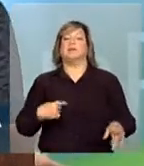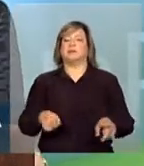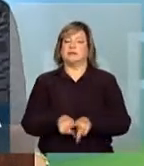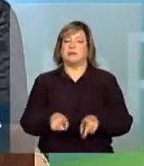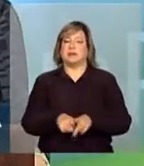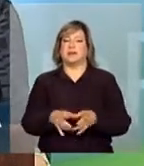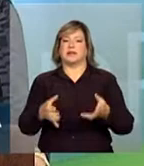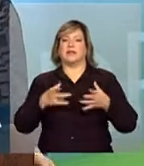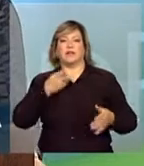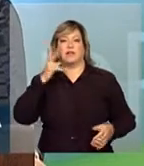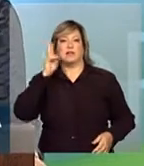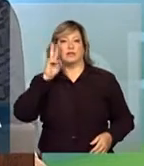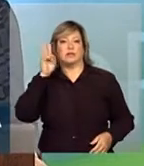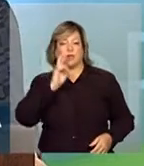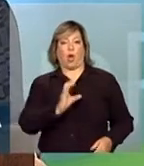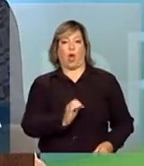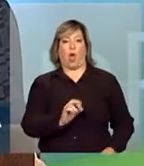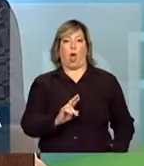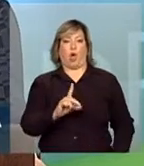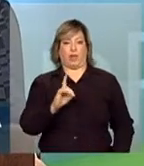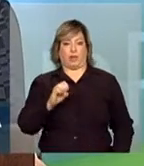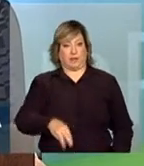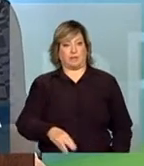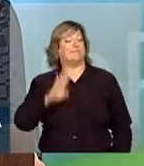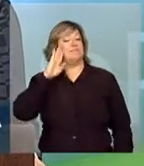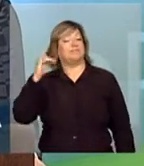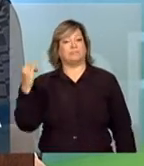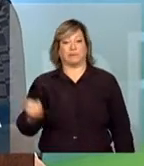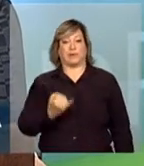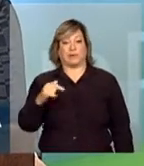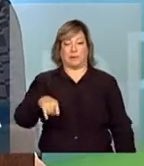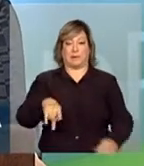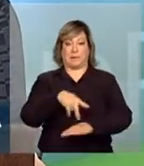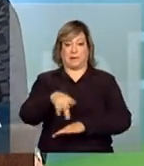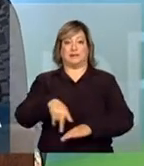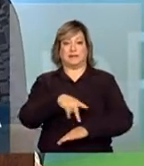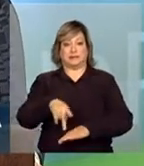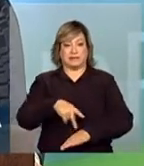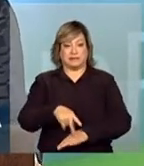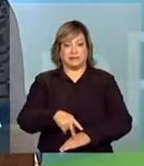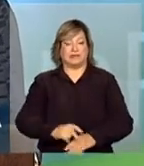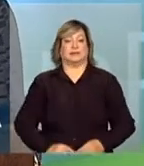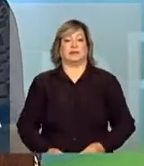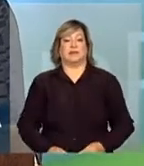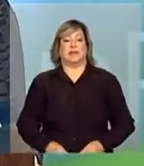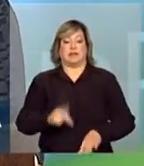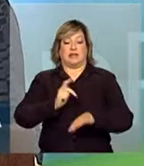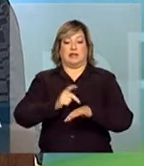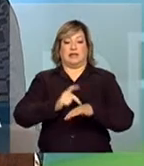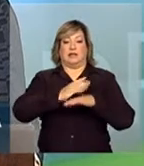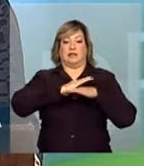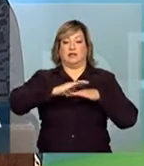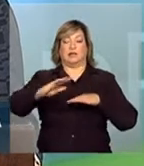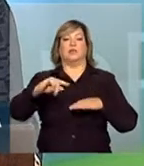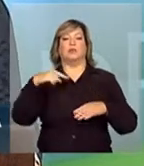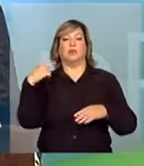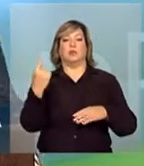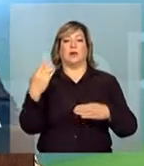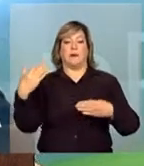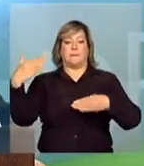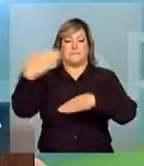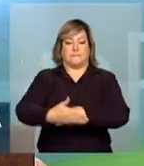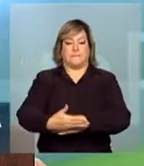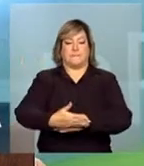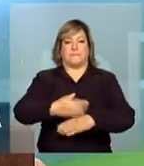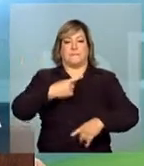ordem. É fundamental no país que estradas não sejam interrompidas e